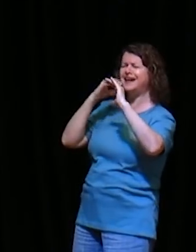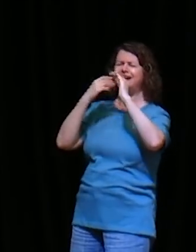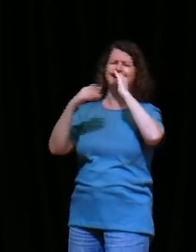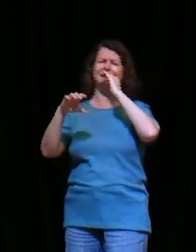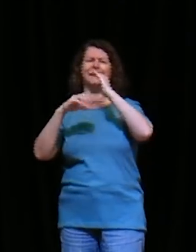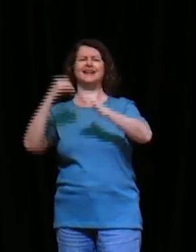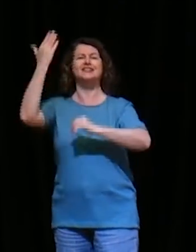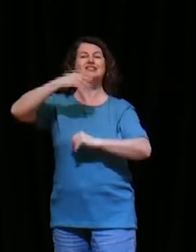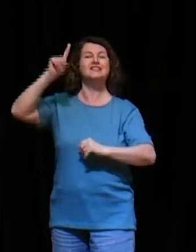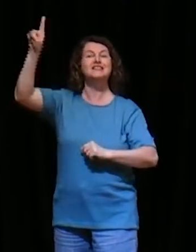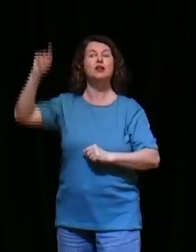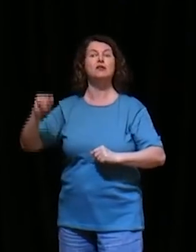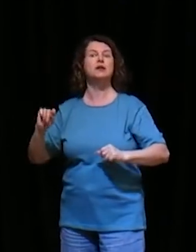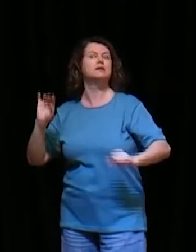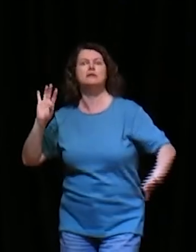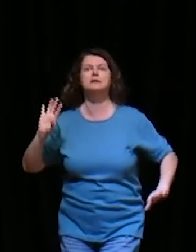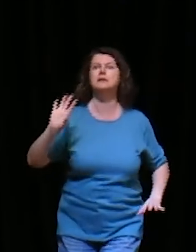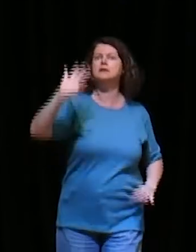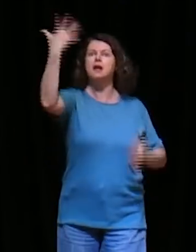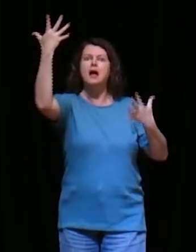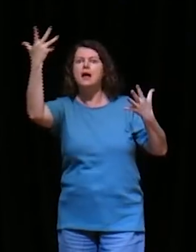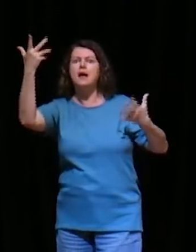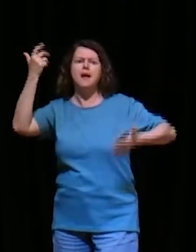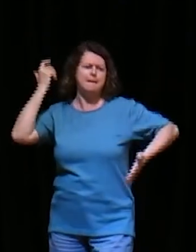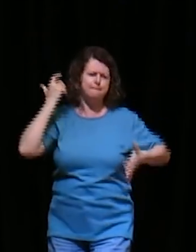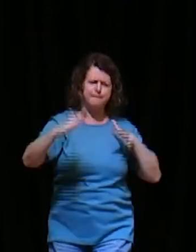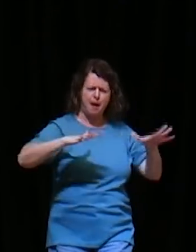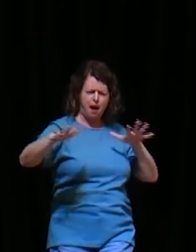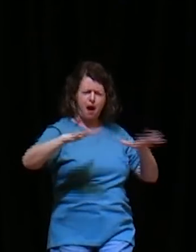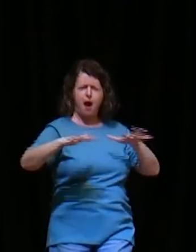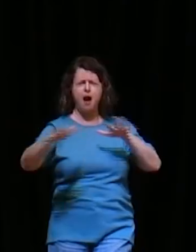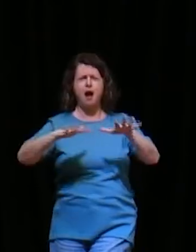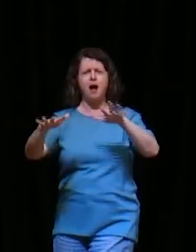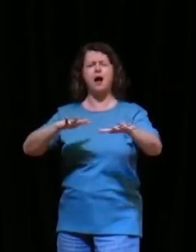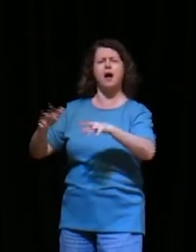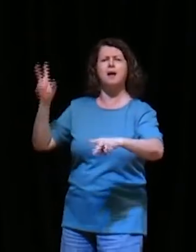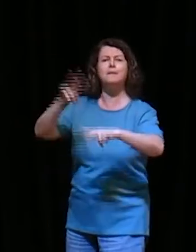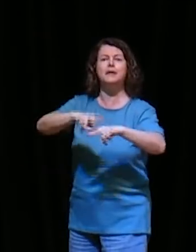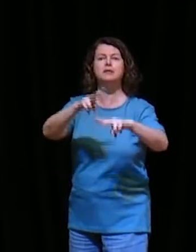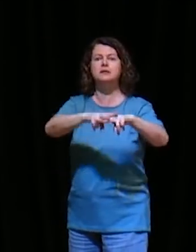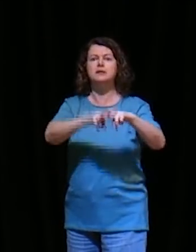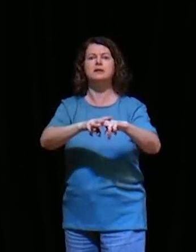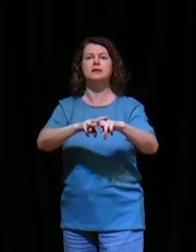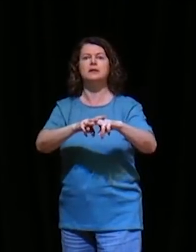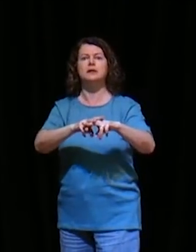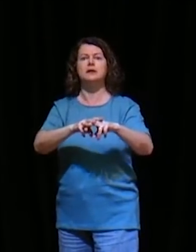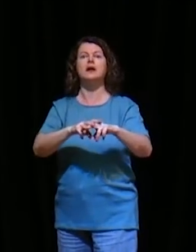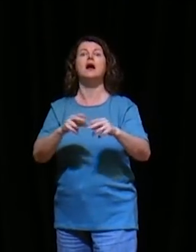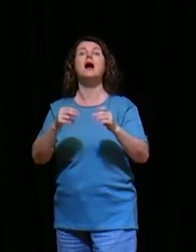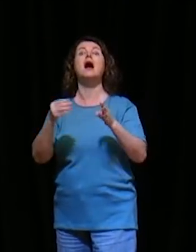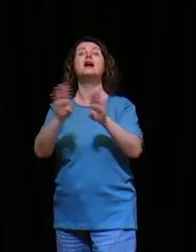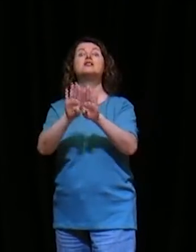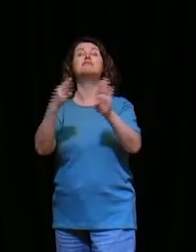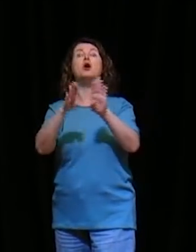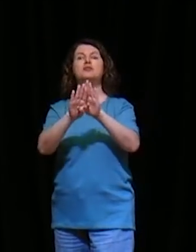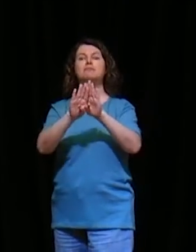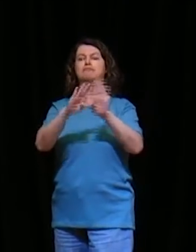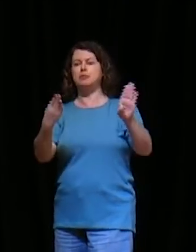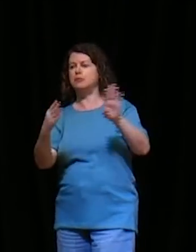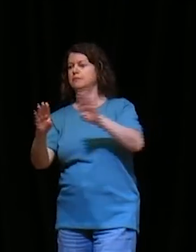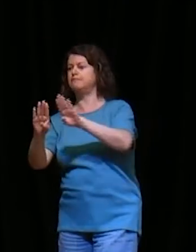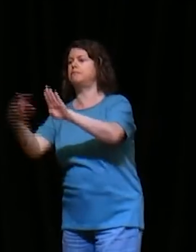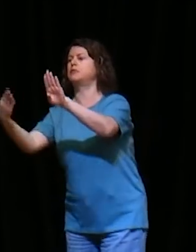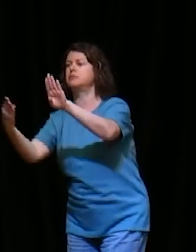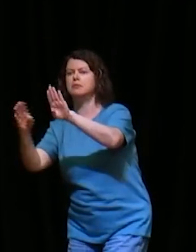tão grande terremoto, que os alicerces, do cárcere, se moveram, e logo, se abriram todas as portas, e foram soltas, as prisões,